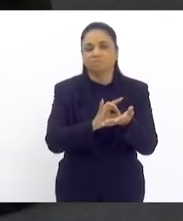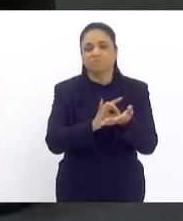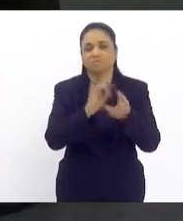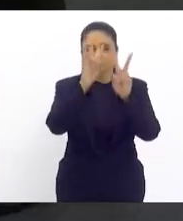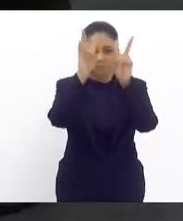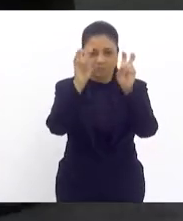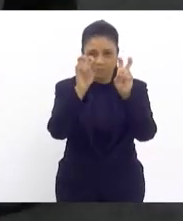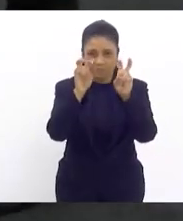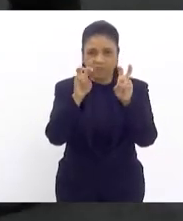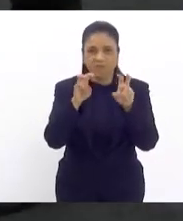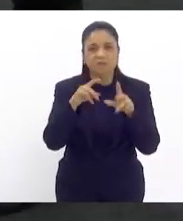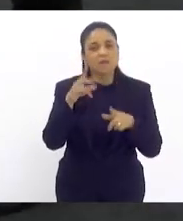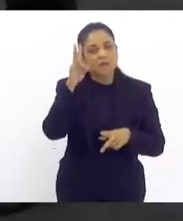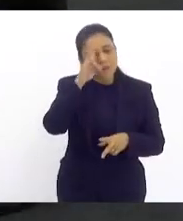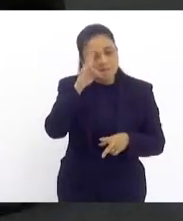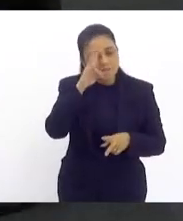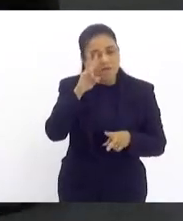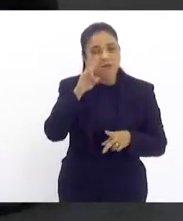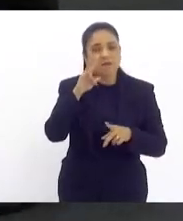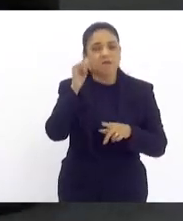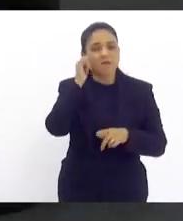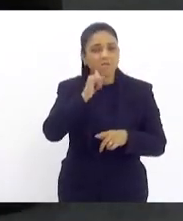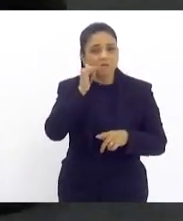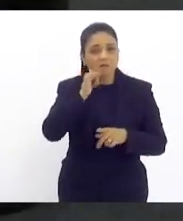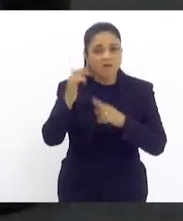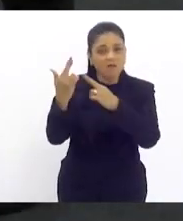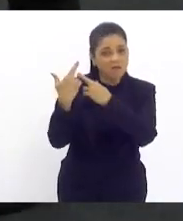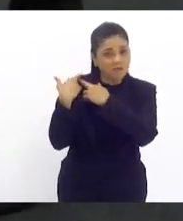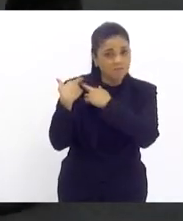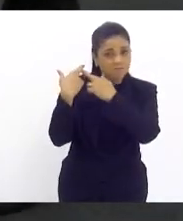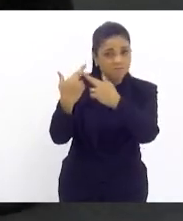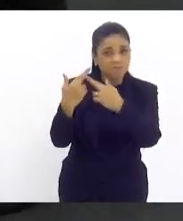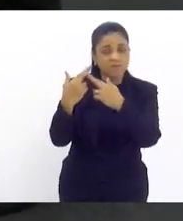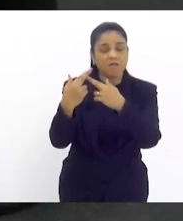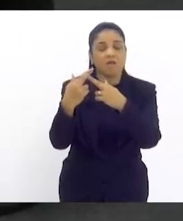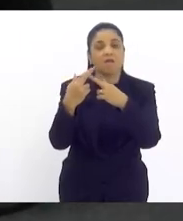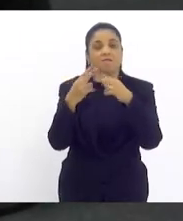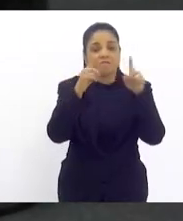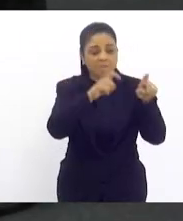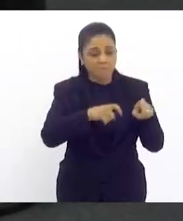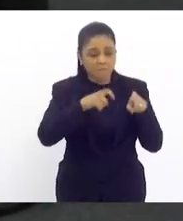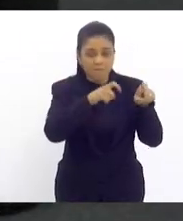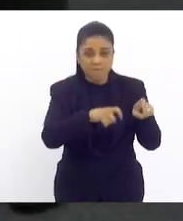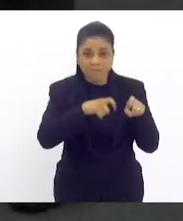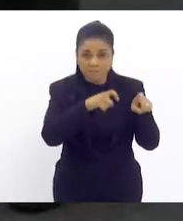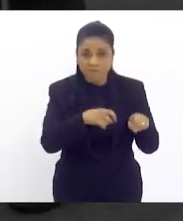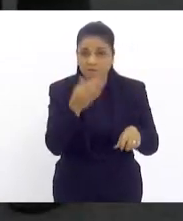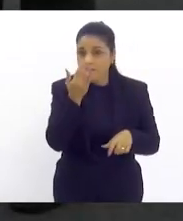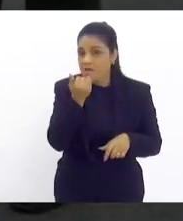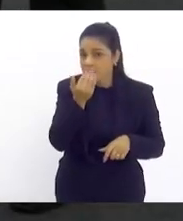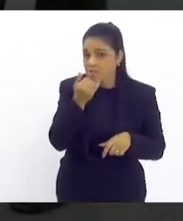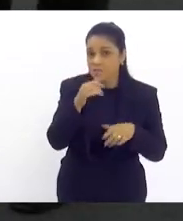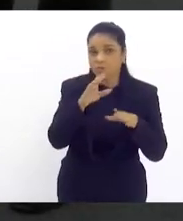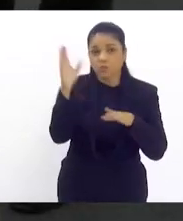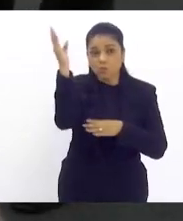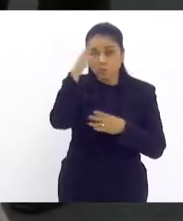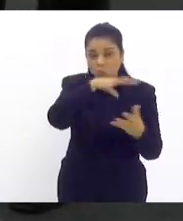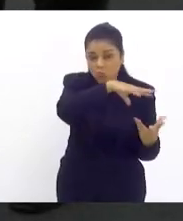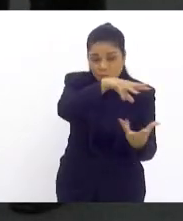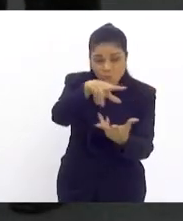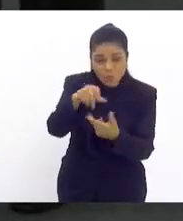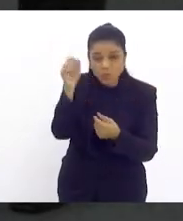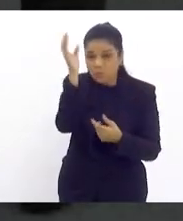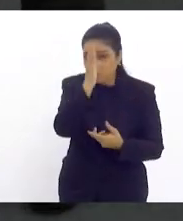lembrar que as mulheres são as grandes responsáveis pela produção de alimentos no mundo. O último censo agropecuário, divulgado em